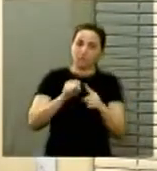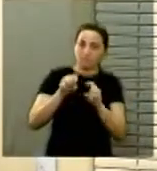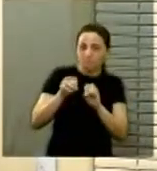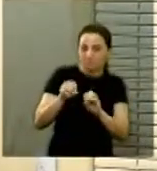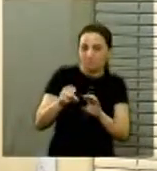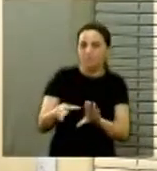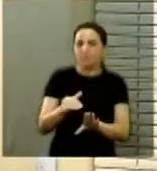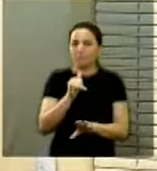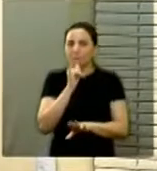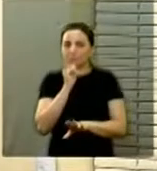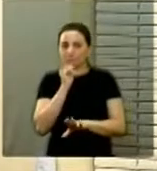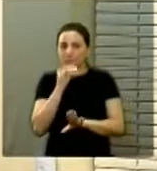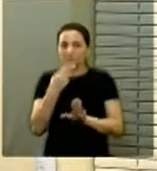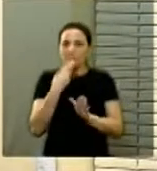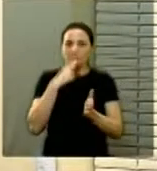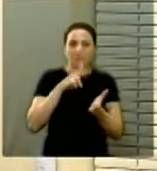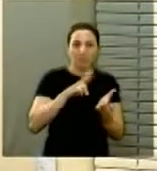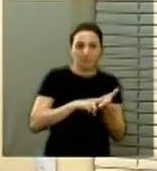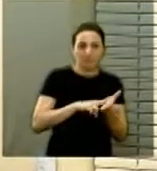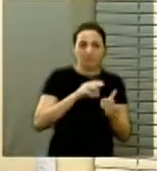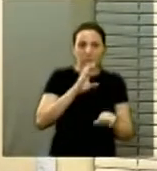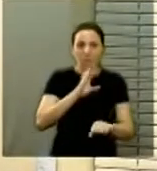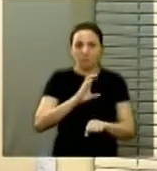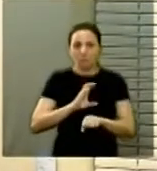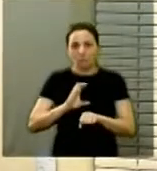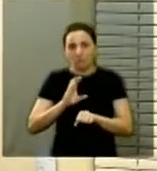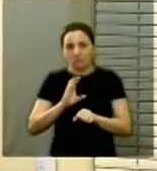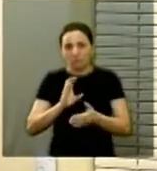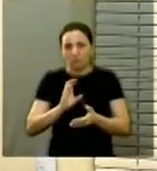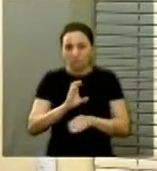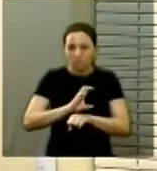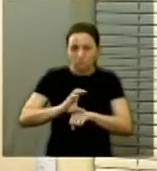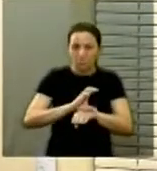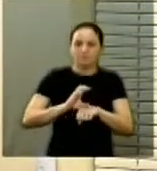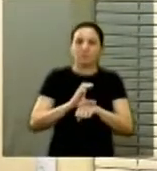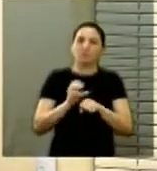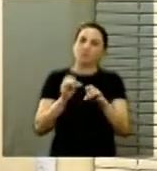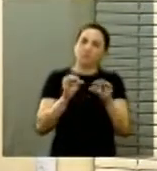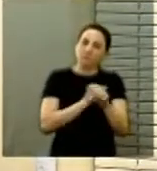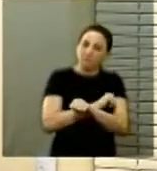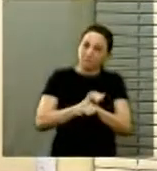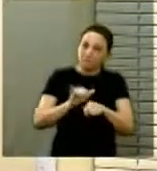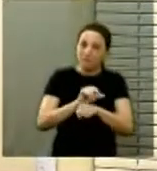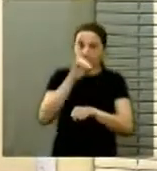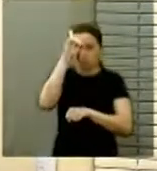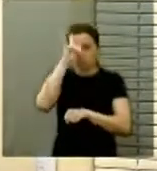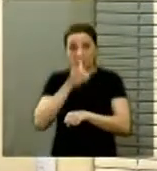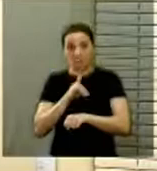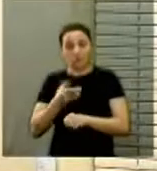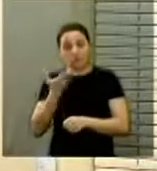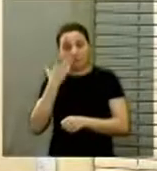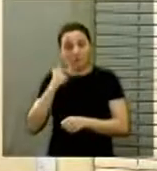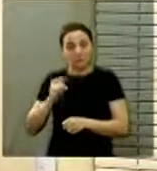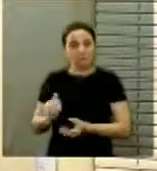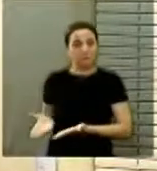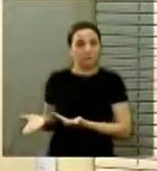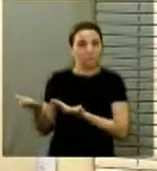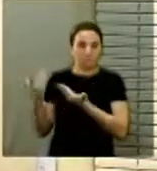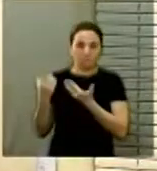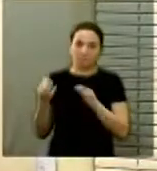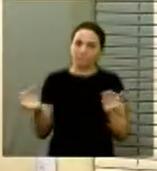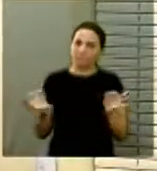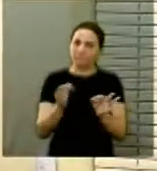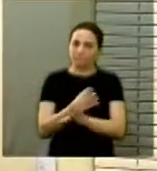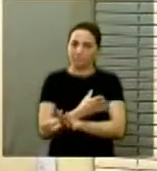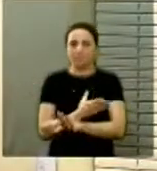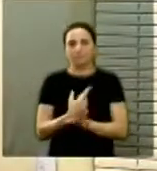como, por exemplo, a Carta de Constituição de Estratégias em Defesa da Proteção Integral dos Direitos da Criança e do Adolescente. Por